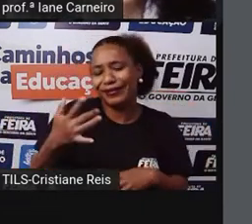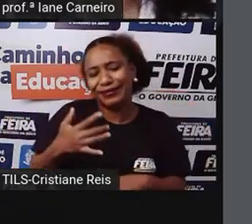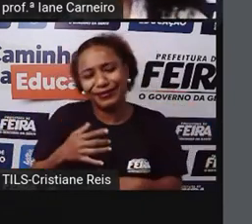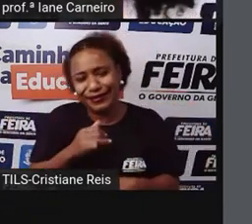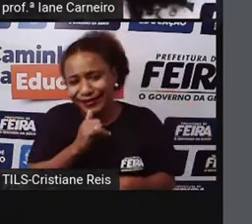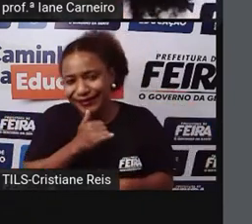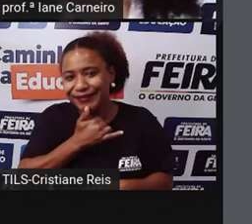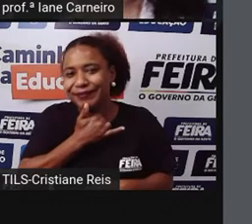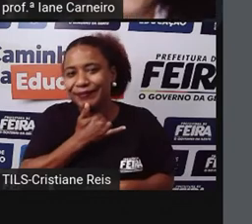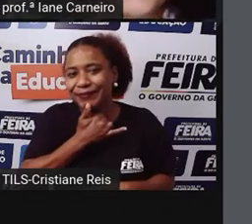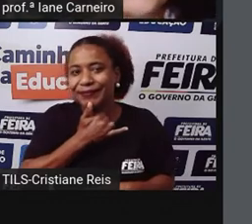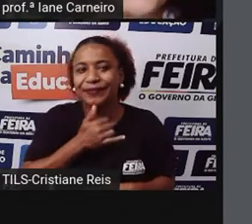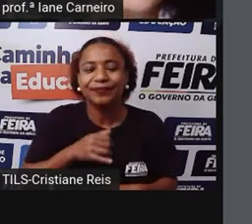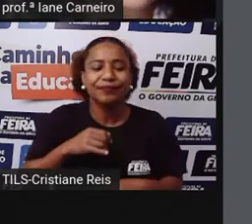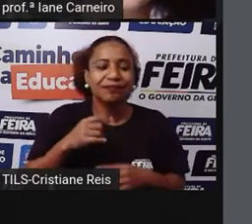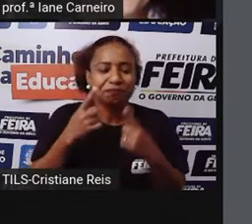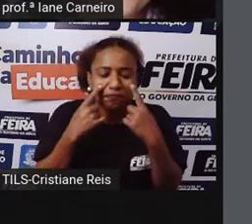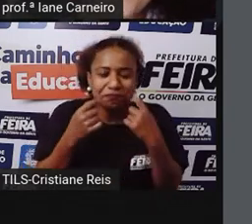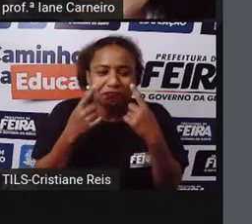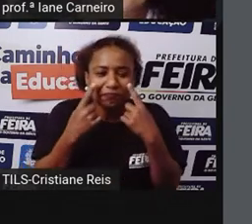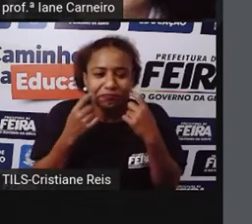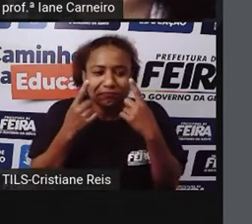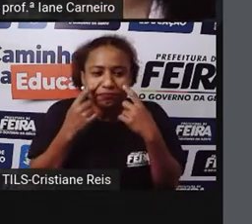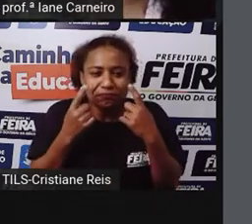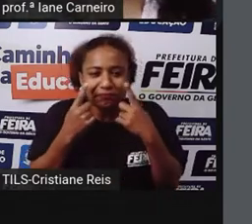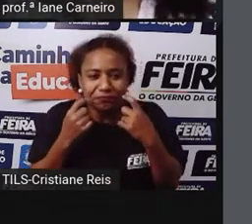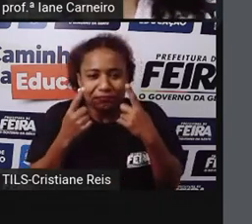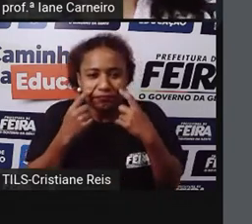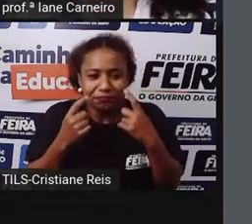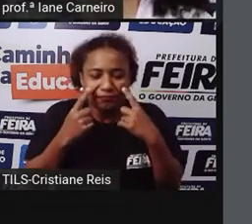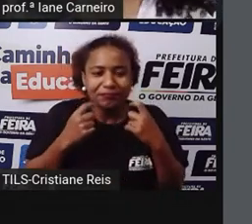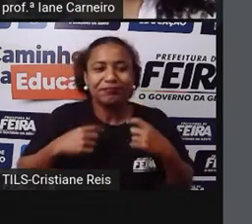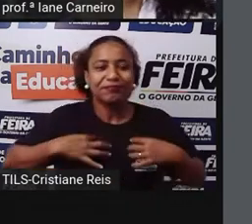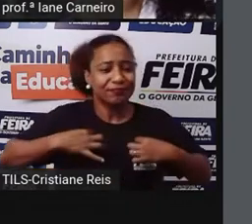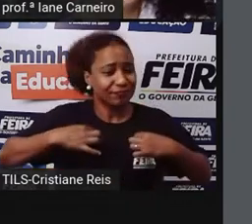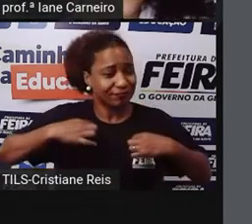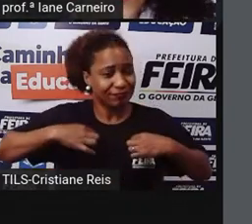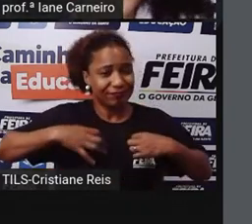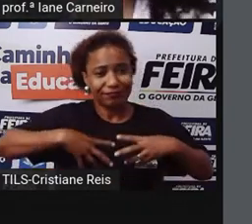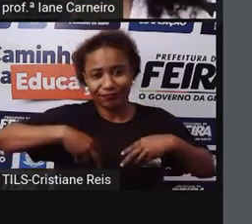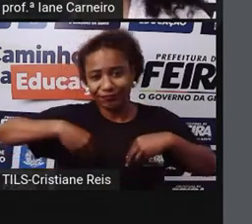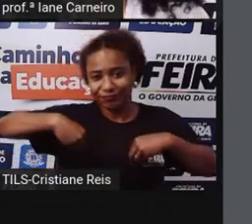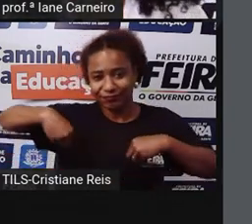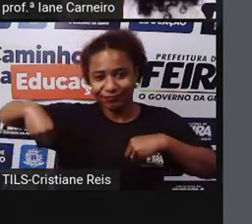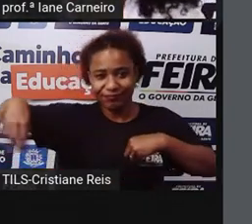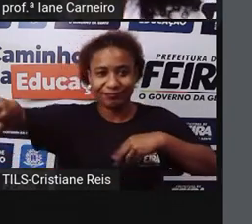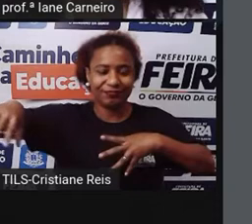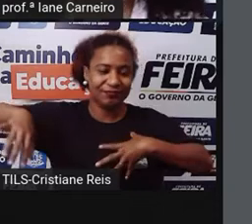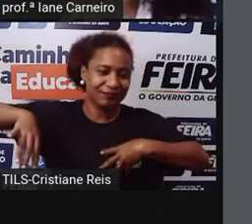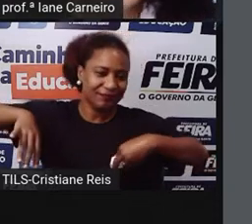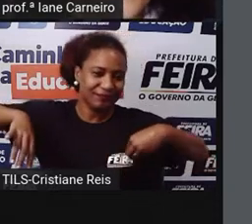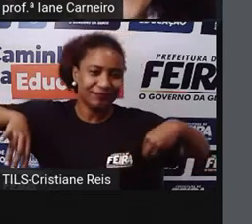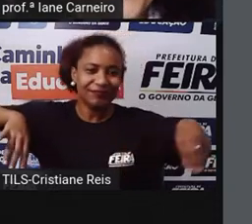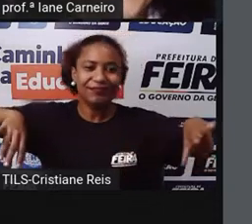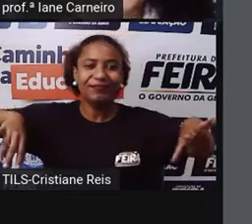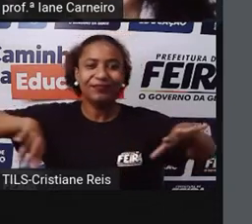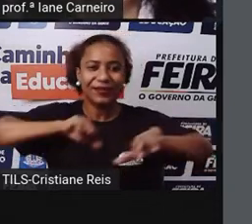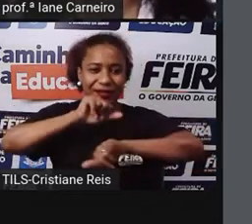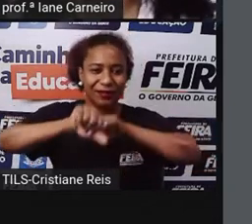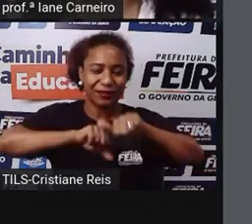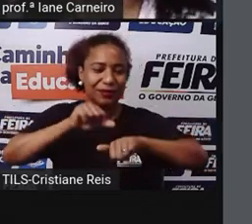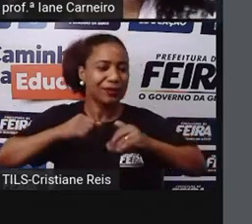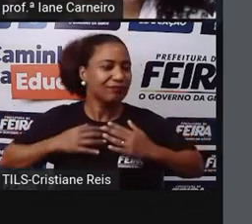pouco Entre um soluço E outro Foi tirando O vestido de noiva Botando uma roupa Mais confortável E ficou